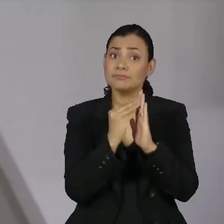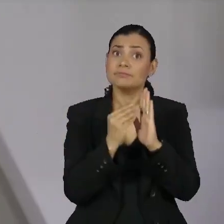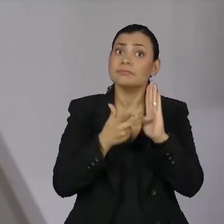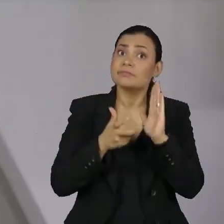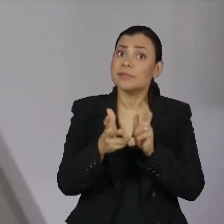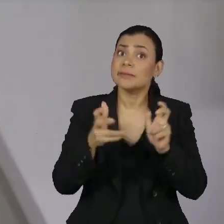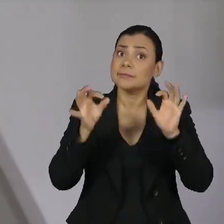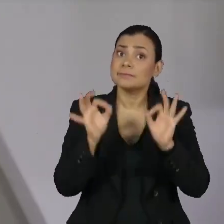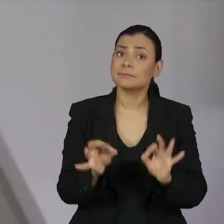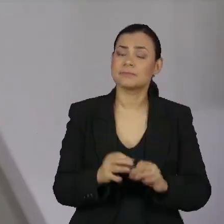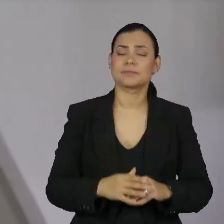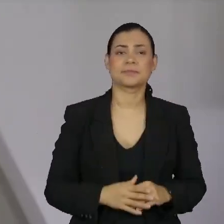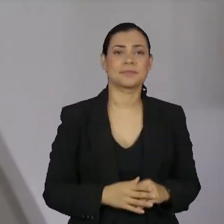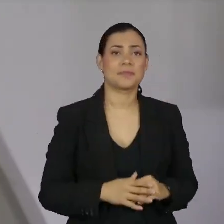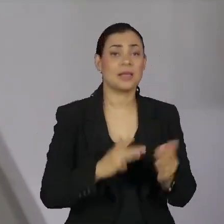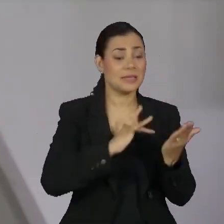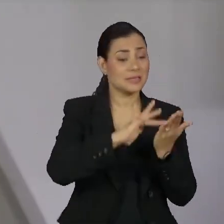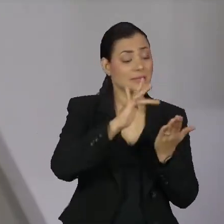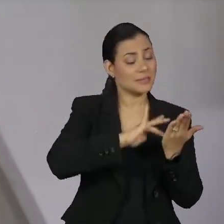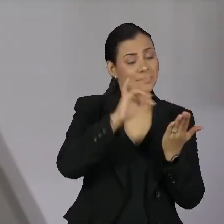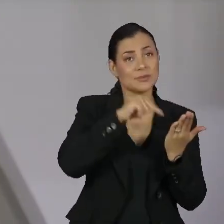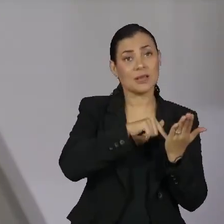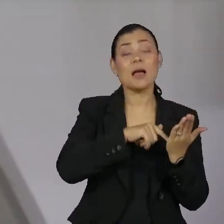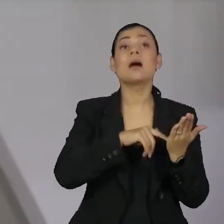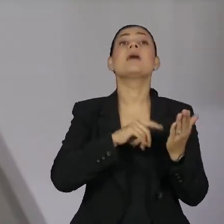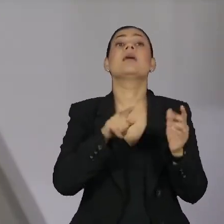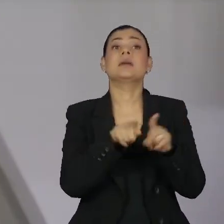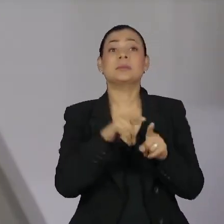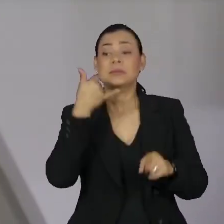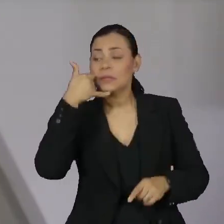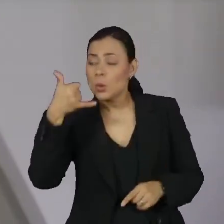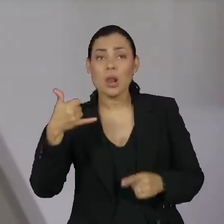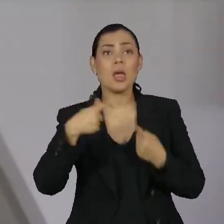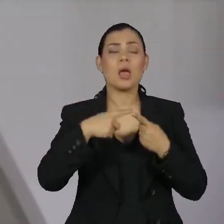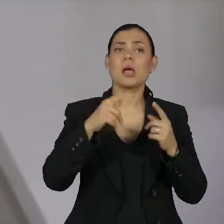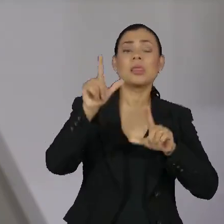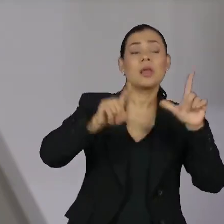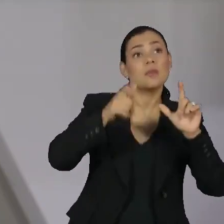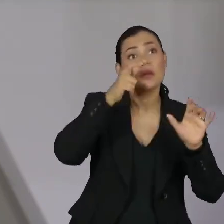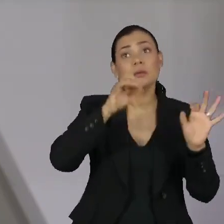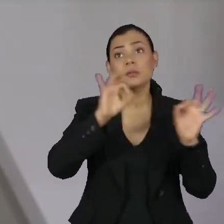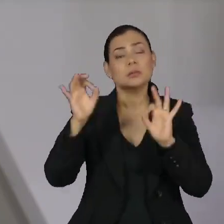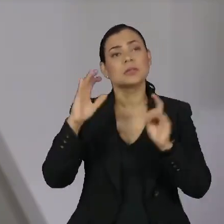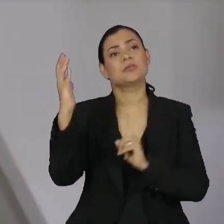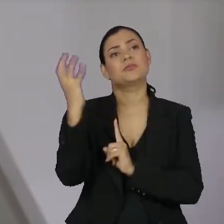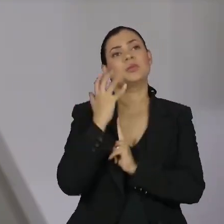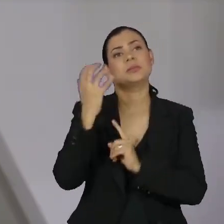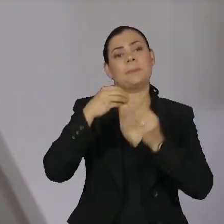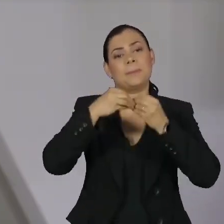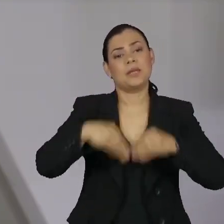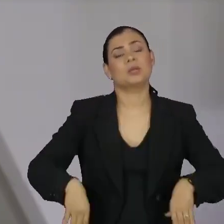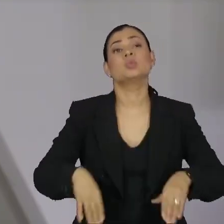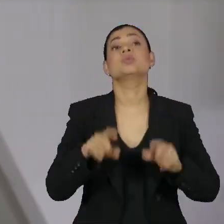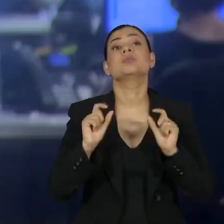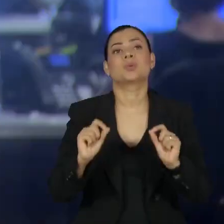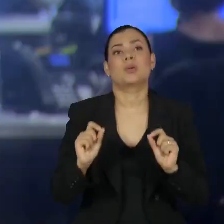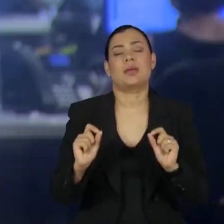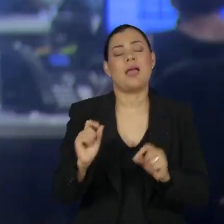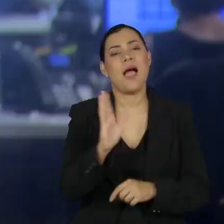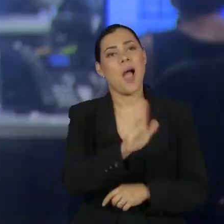O uso excessivo de celulares e tablets prejudica o desempenho dos alunos do ensino médio em matemática.